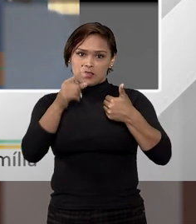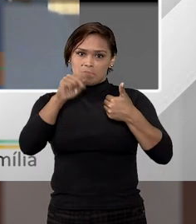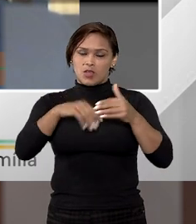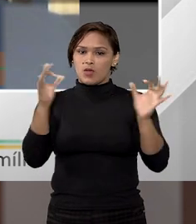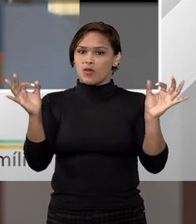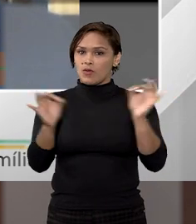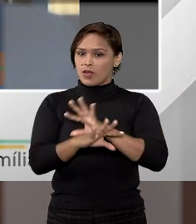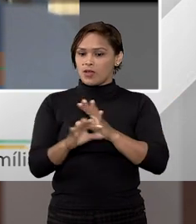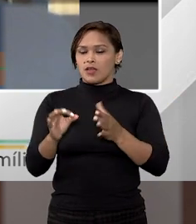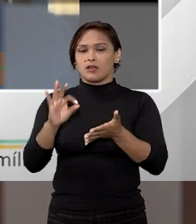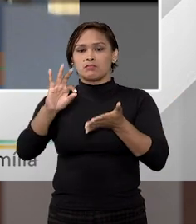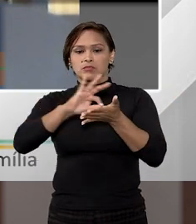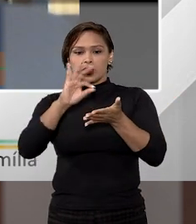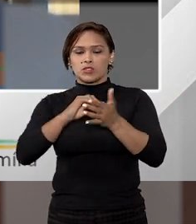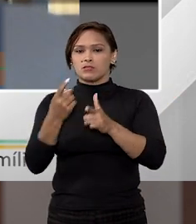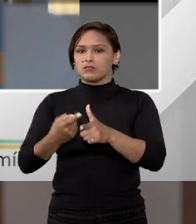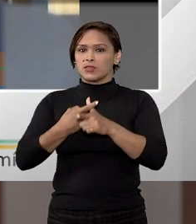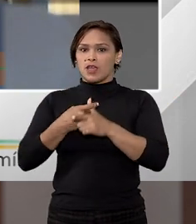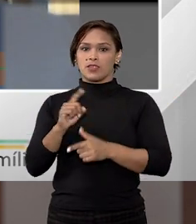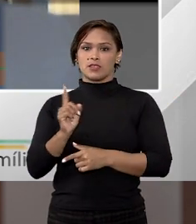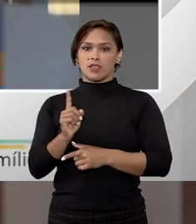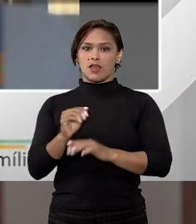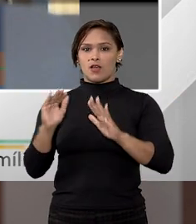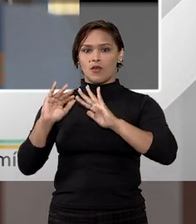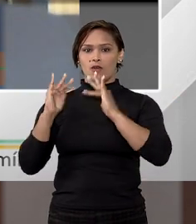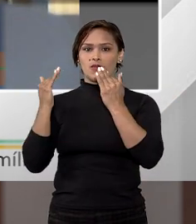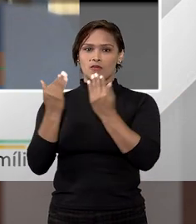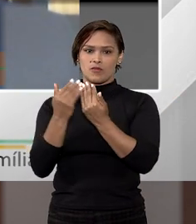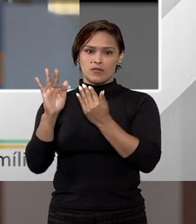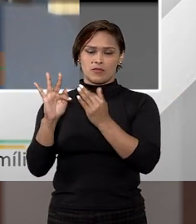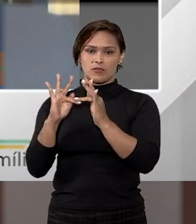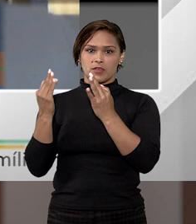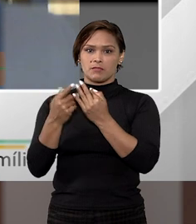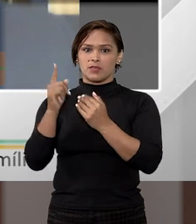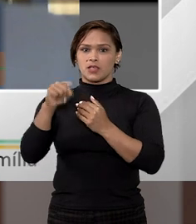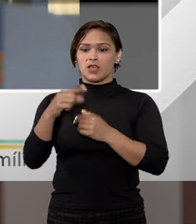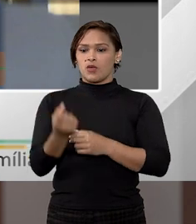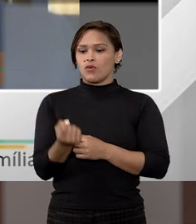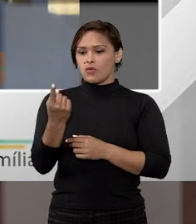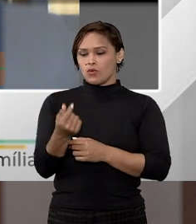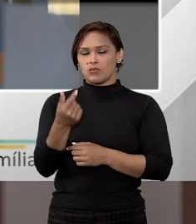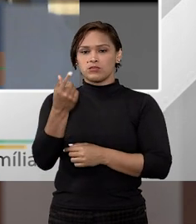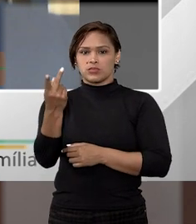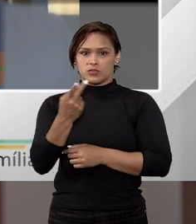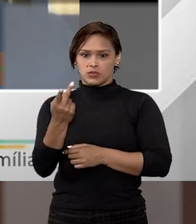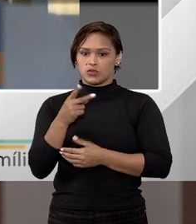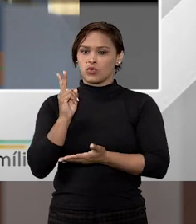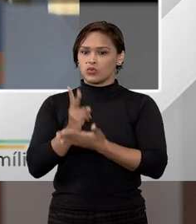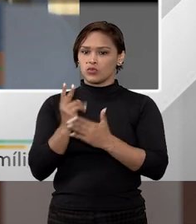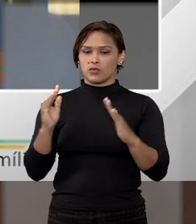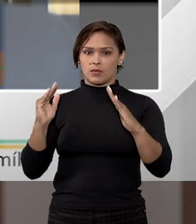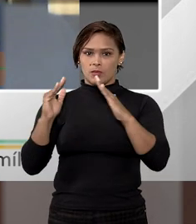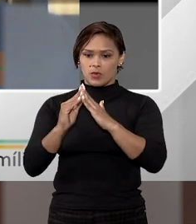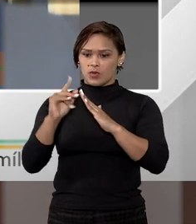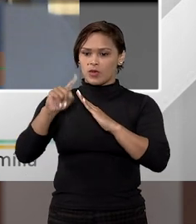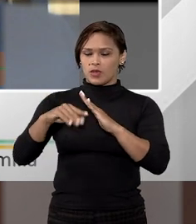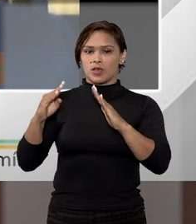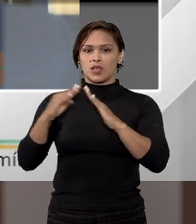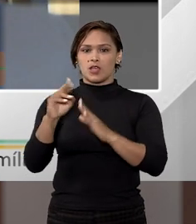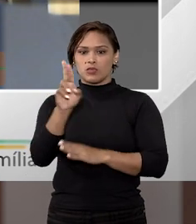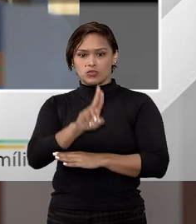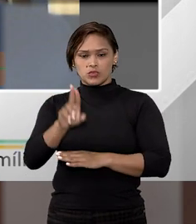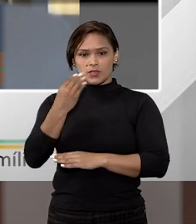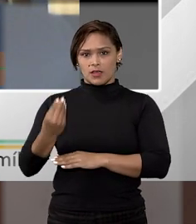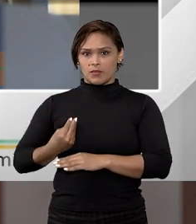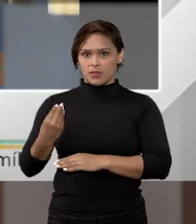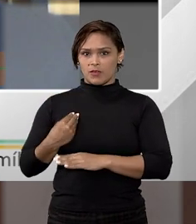ela não acaba com o regime de empenhorabilidade do bem de família. Enquanto um dos dois residir naquele imóvel e usar ele